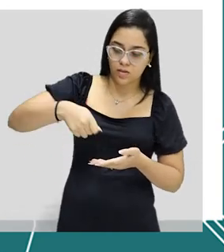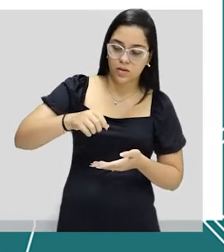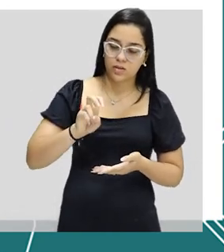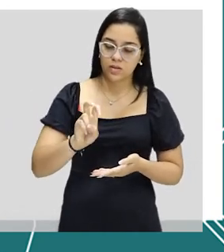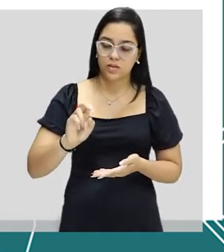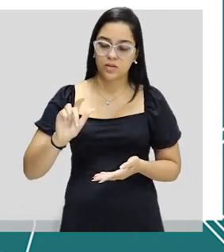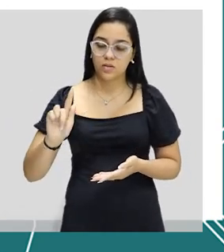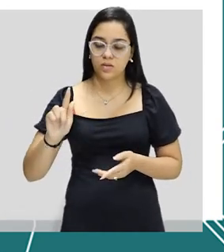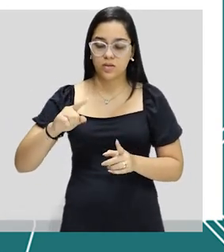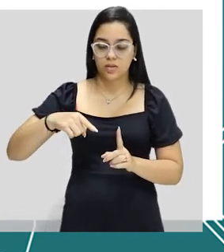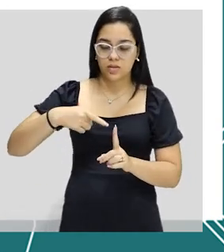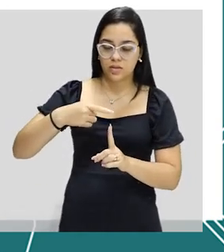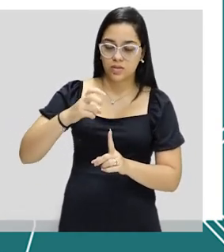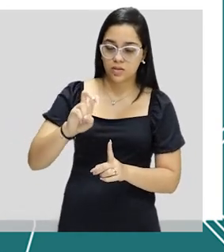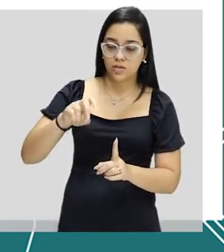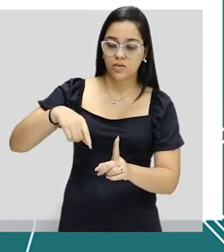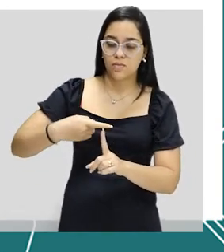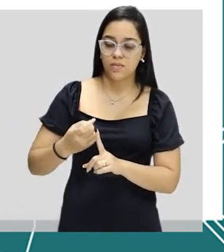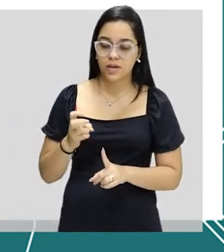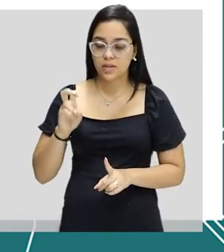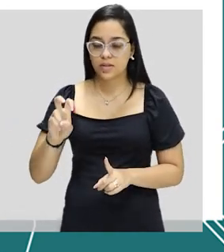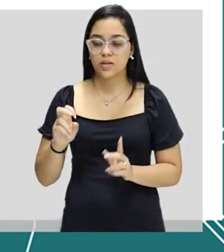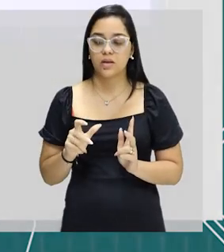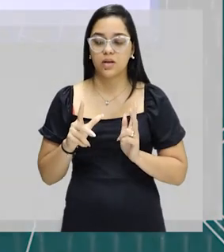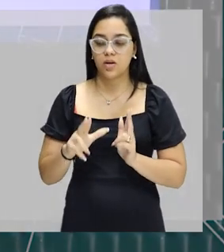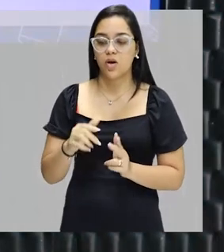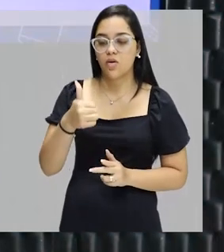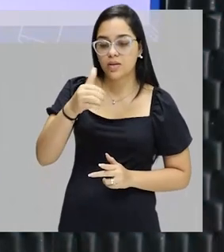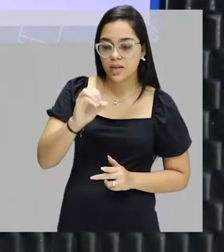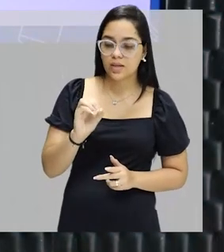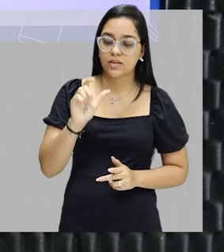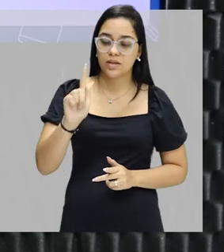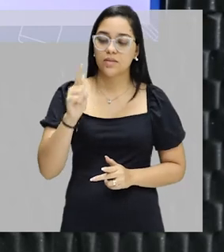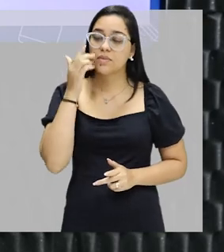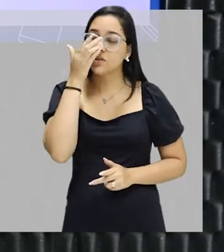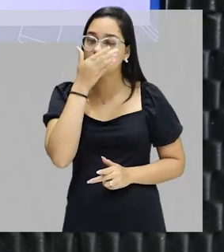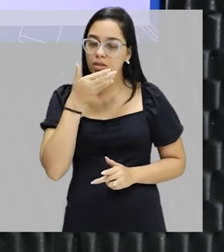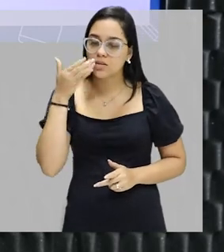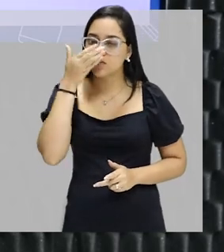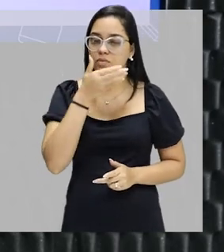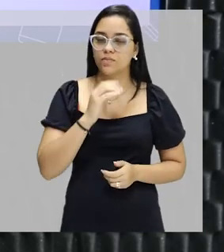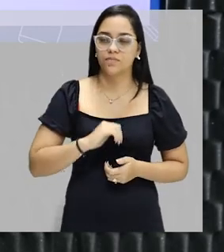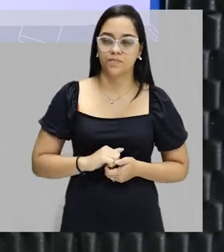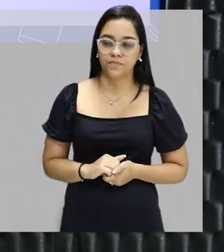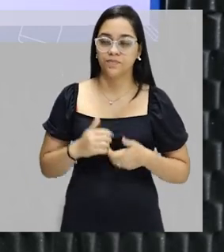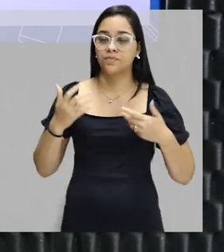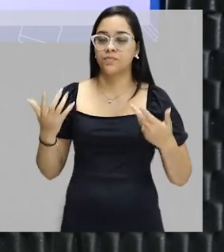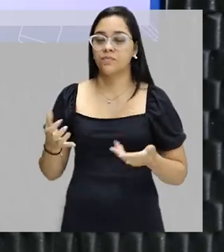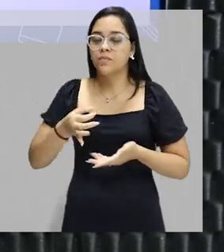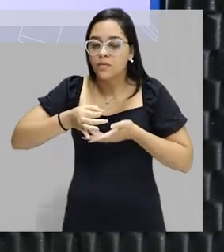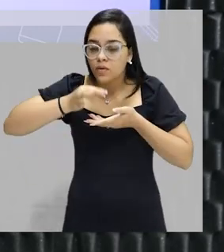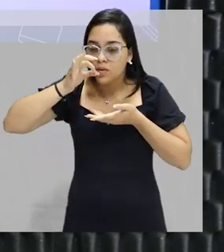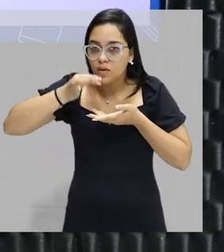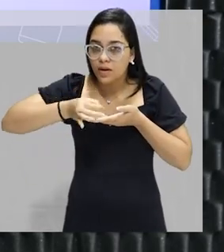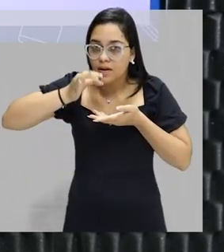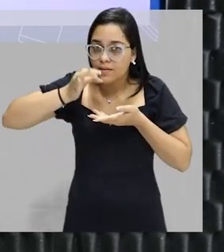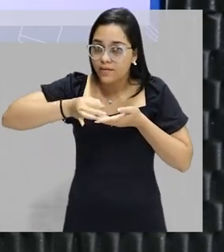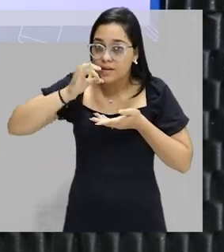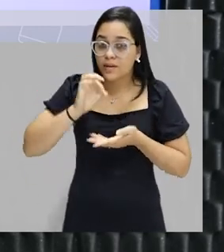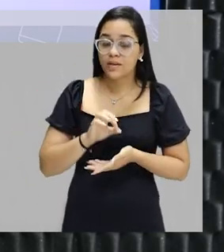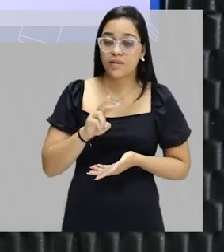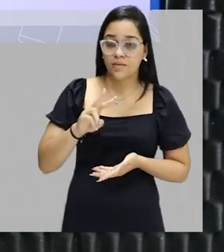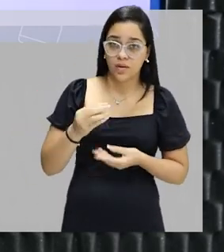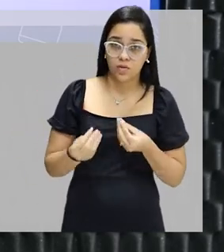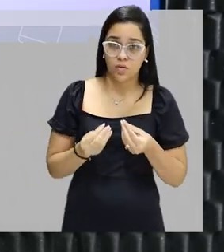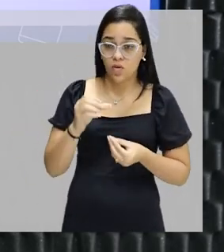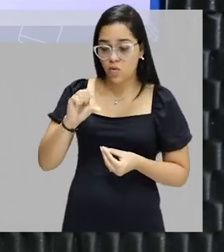Então, 5 mais 5, eu vou ter 10 gramas de açúcar, ok? O café, que vai funcionar